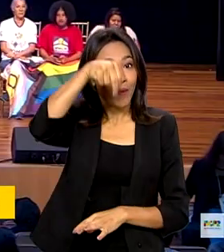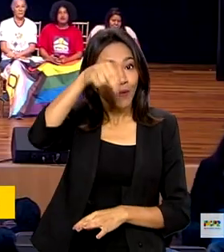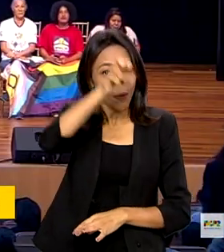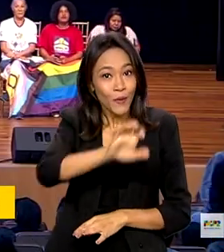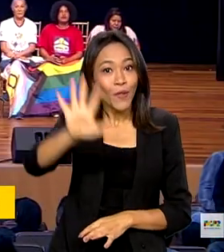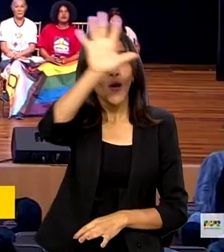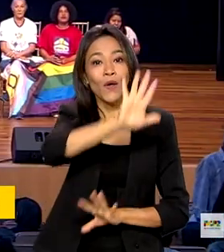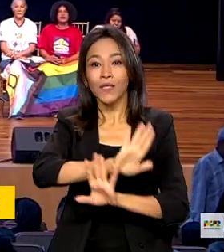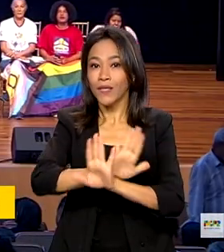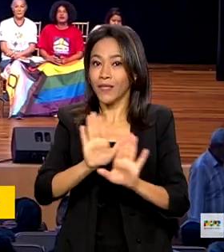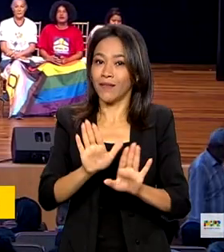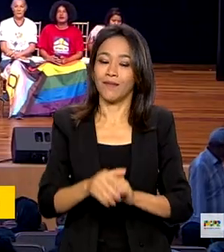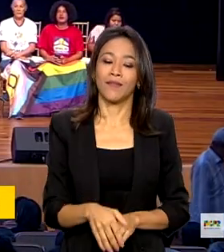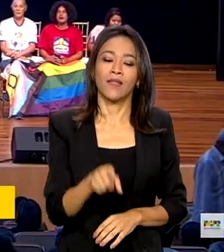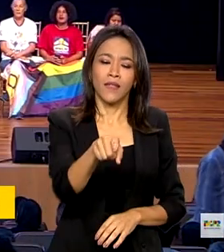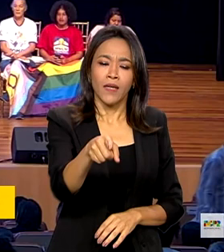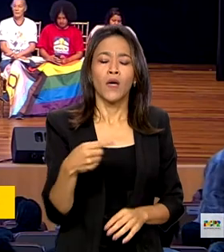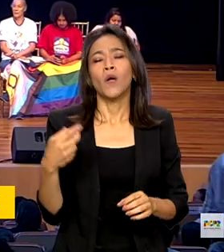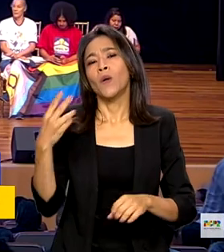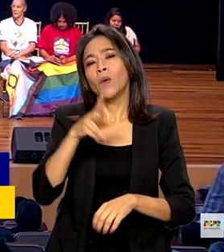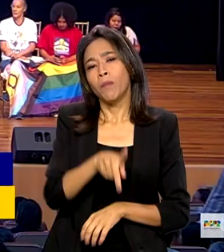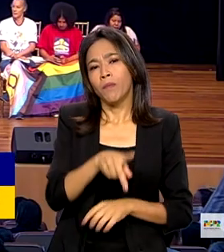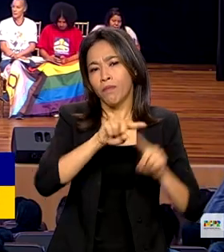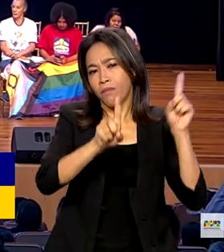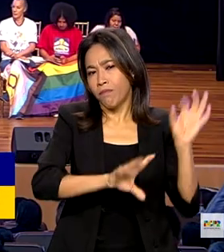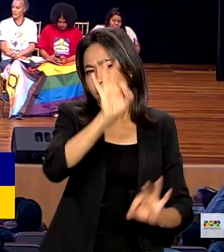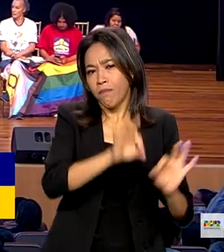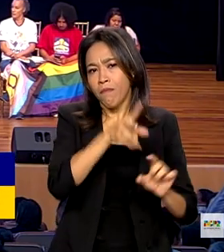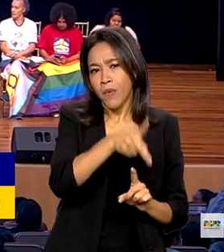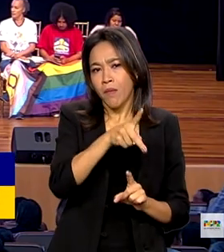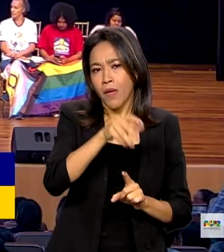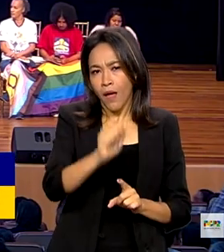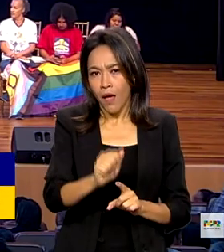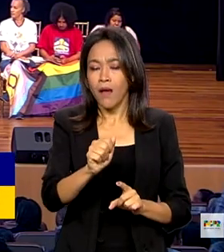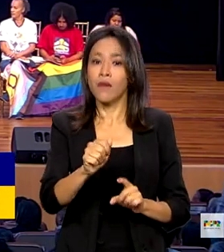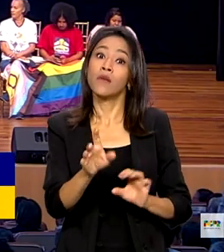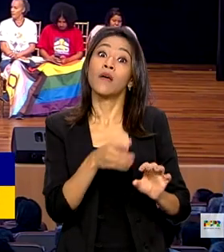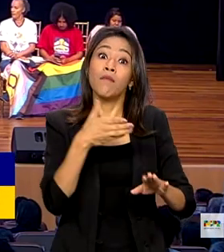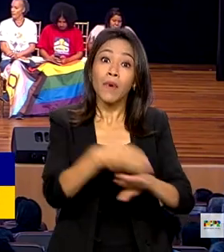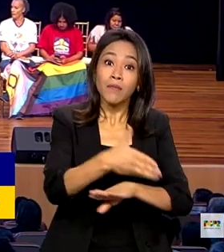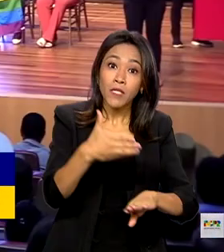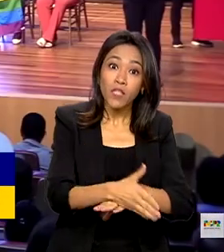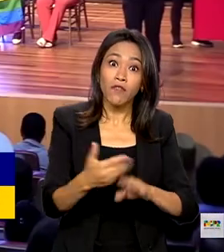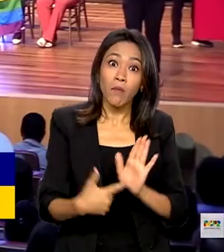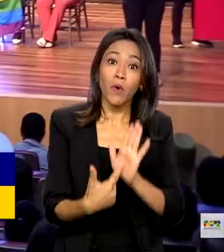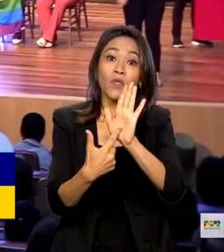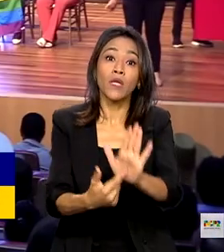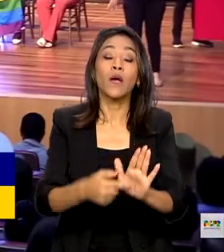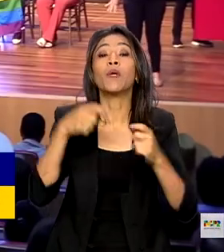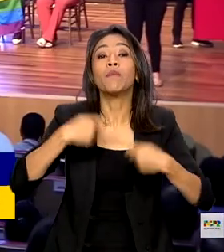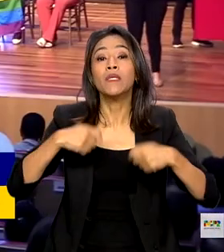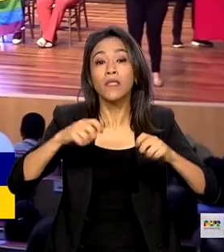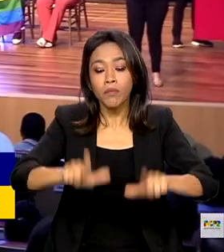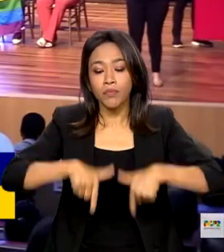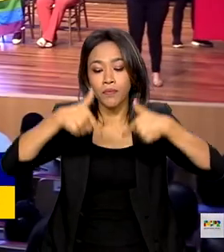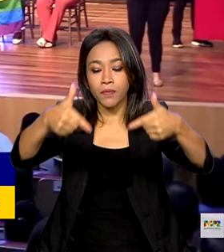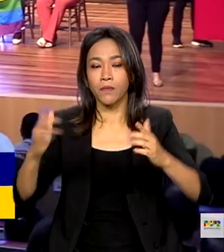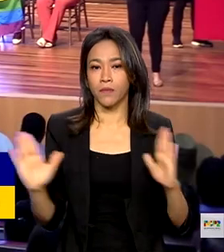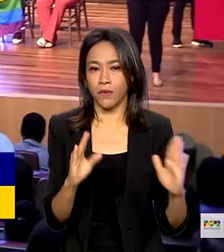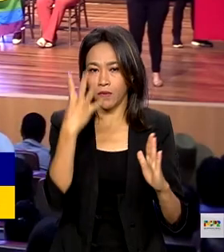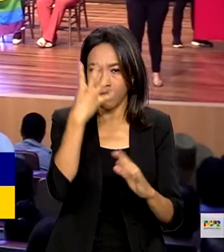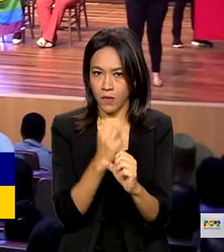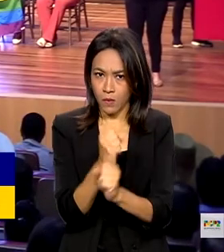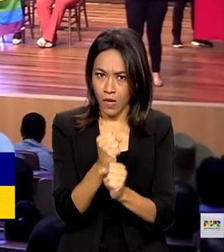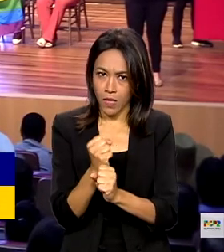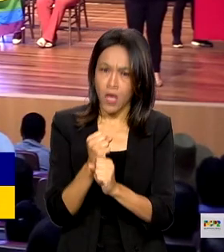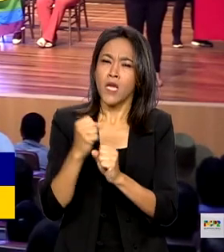O PPA participativo vai apontar as prioridades do país para os próximos quatro anos. E para elaborar o documento, o